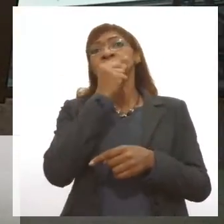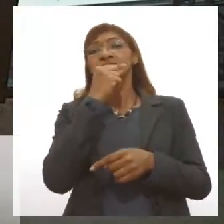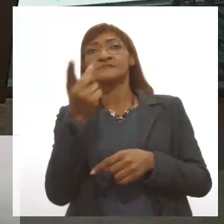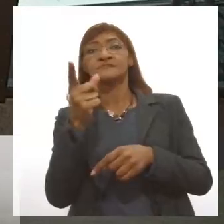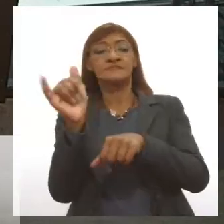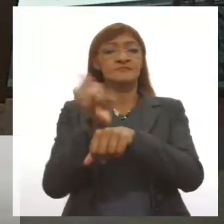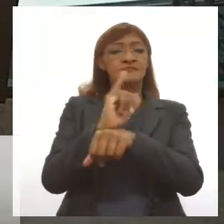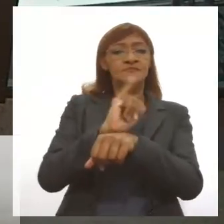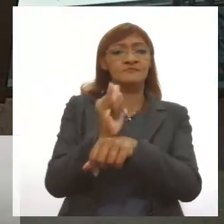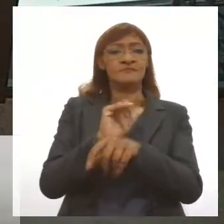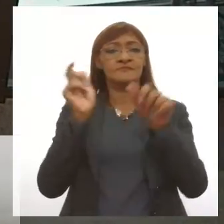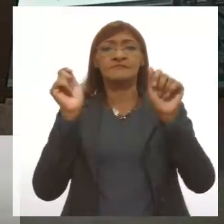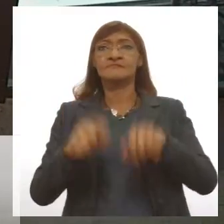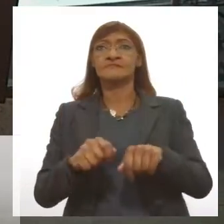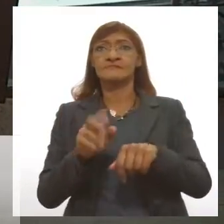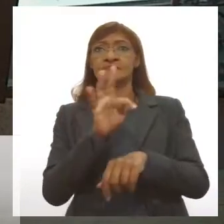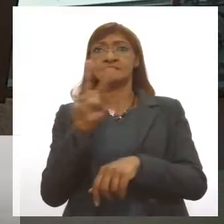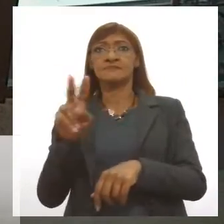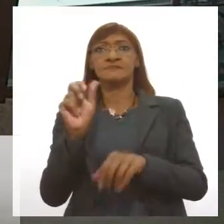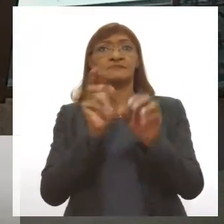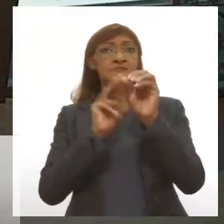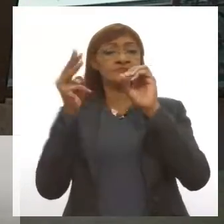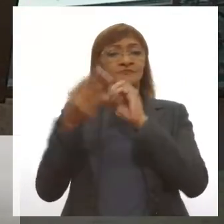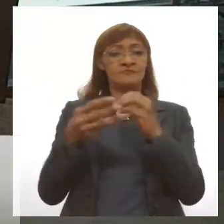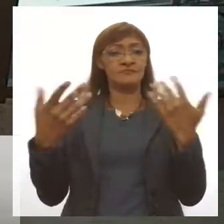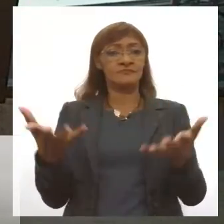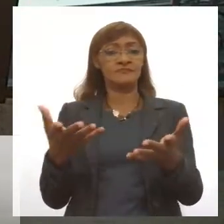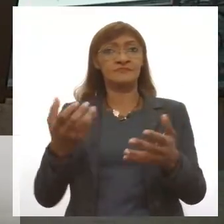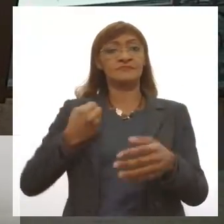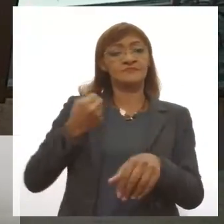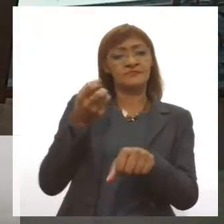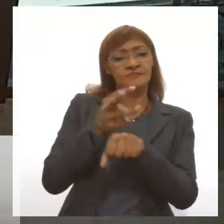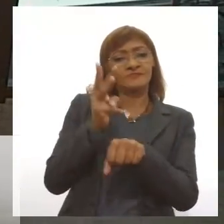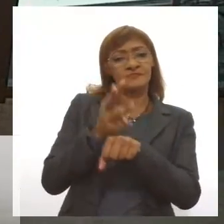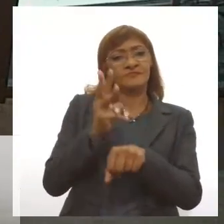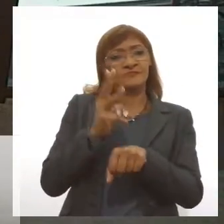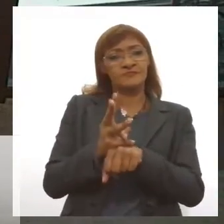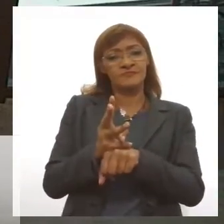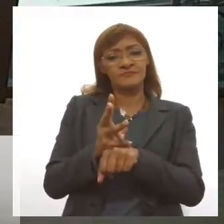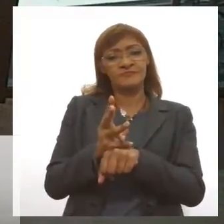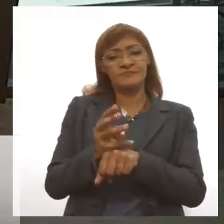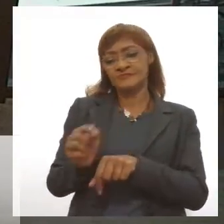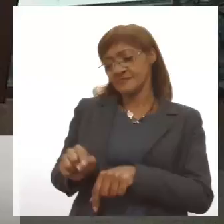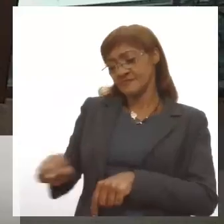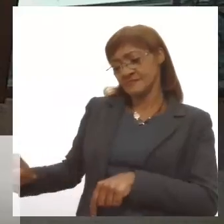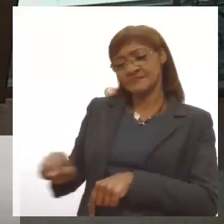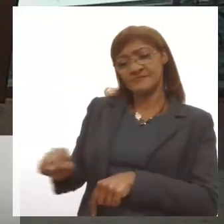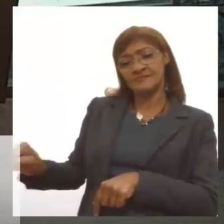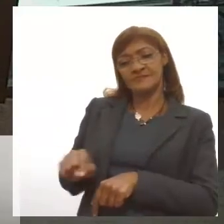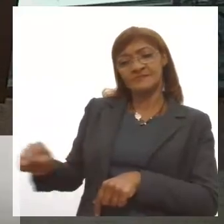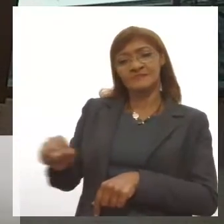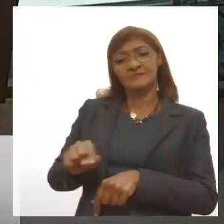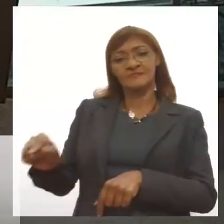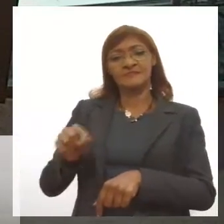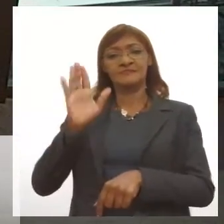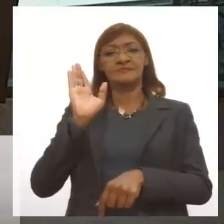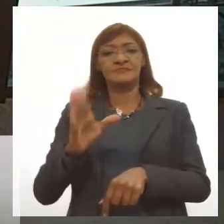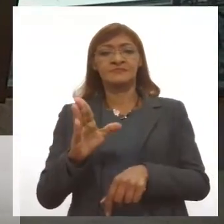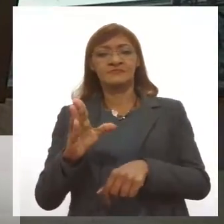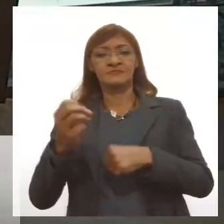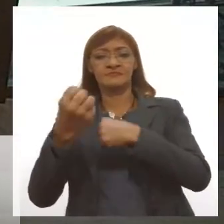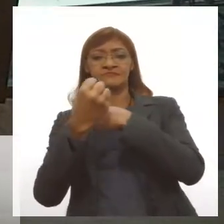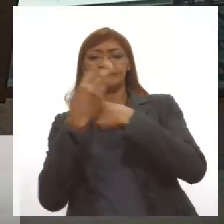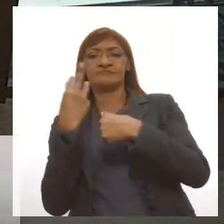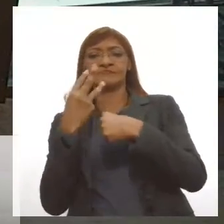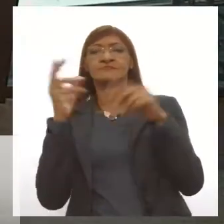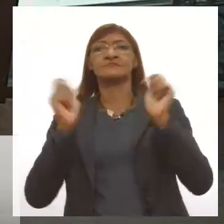você acessa pelo endereço TV Alese. Tem o nosso número de WhatsApp também, dá aquela caprichada na informação, manda para a gente uma sugestão que